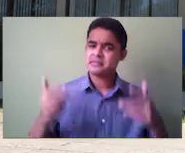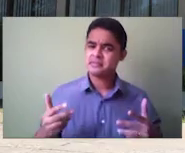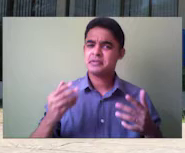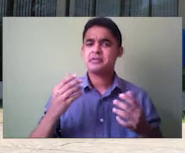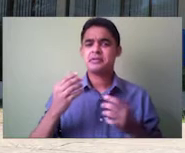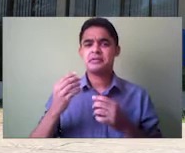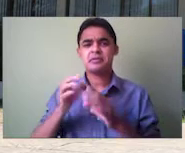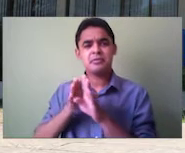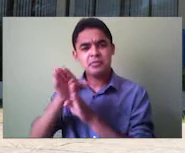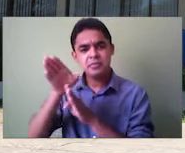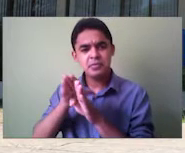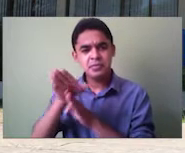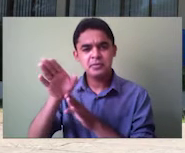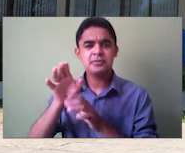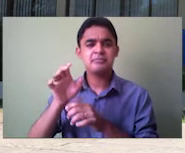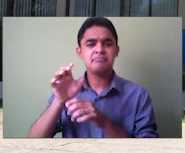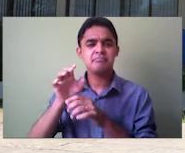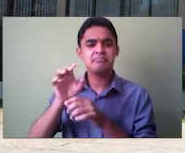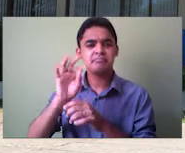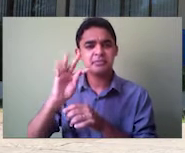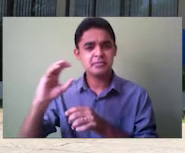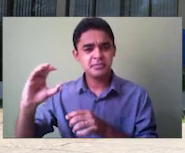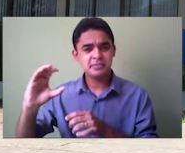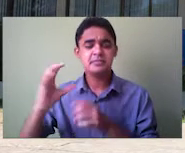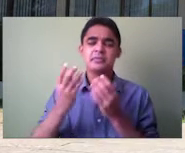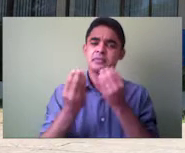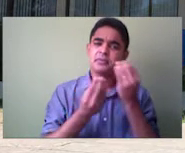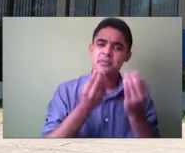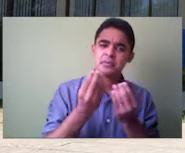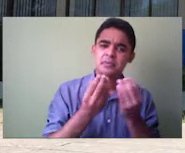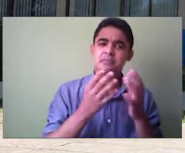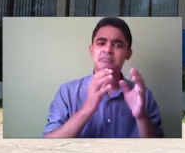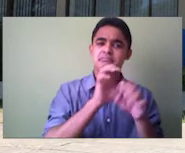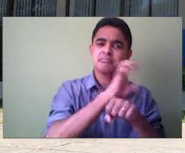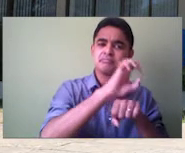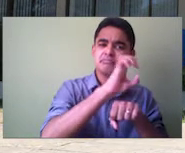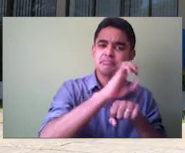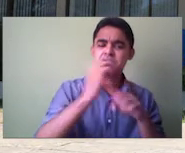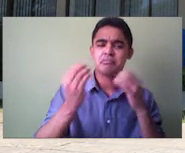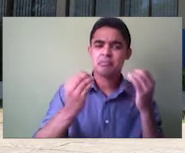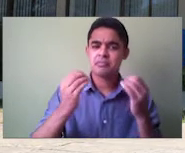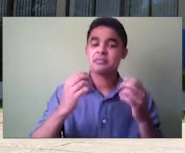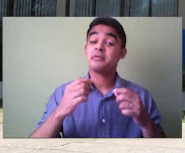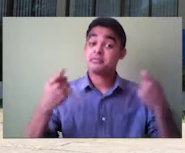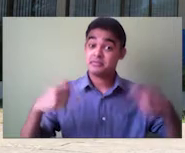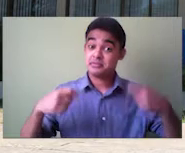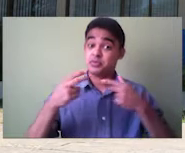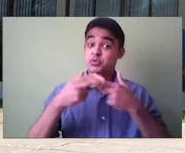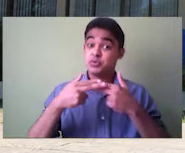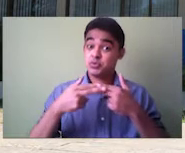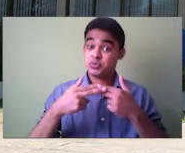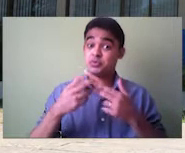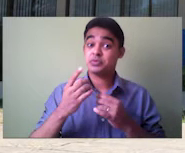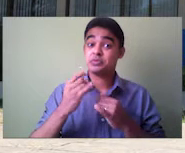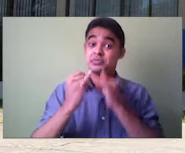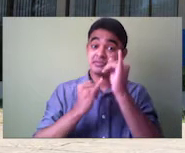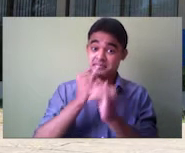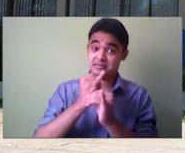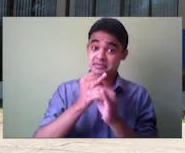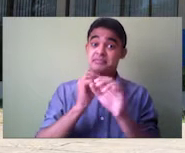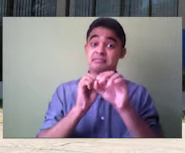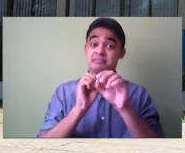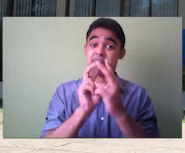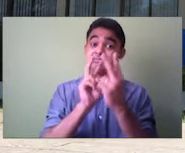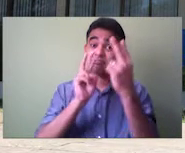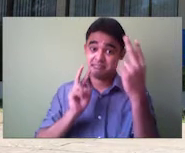e estágio supervisionado. As atividades devem ser realizadas em ambientes virtuais por meios digitais, em período